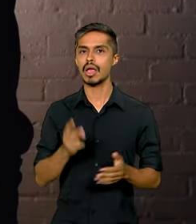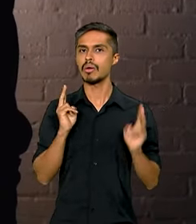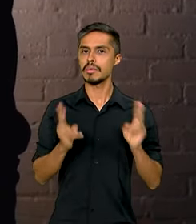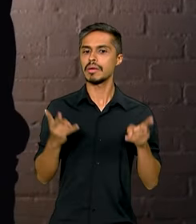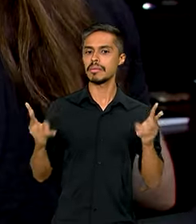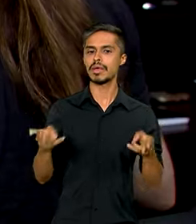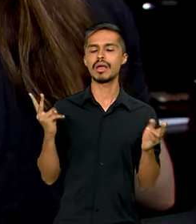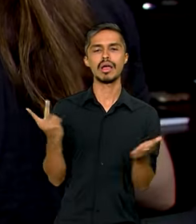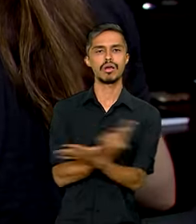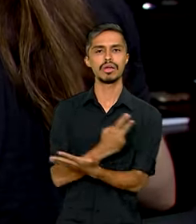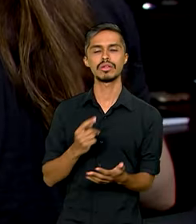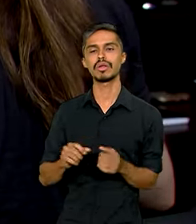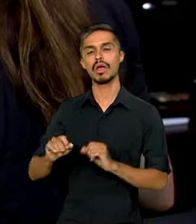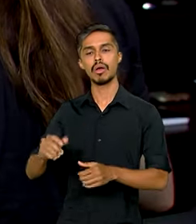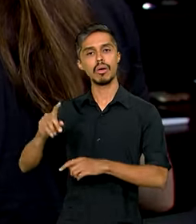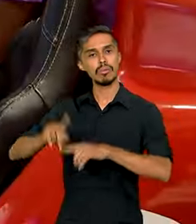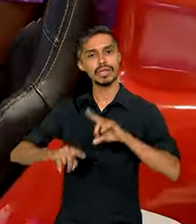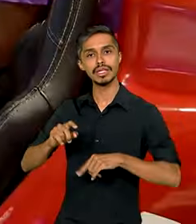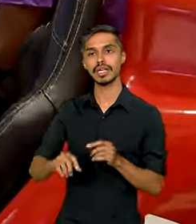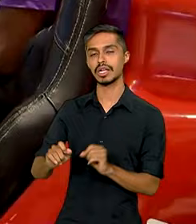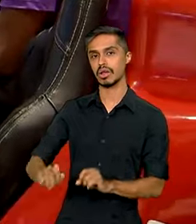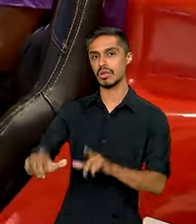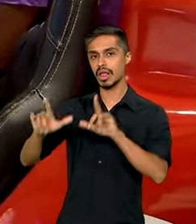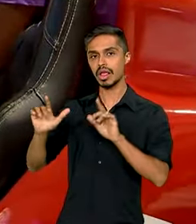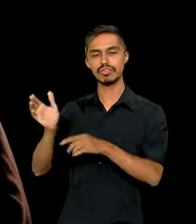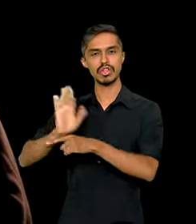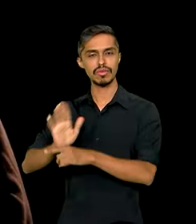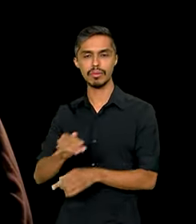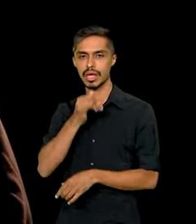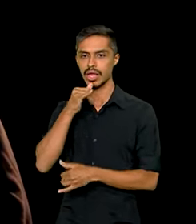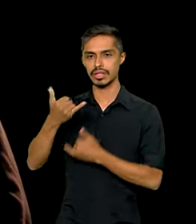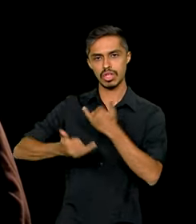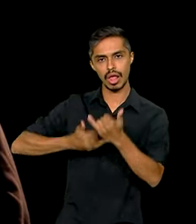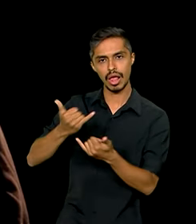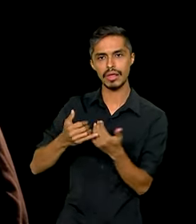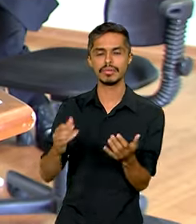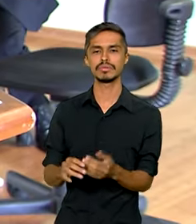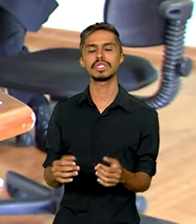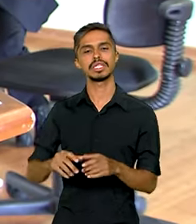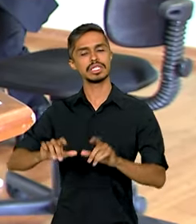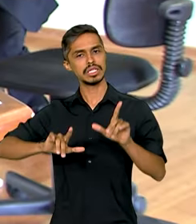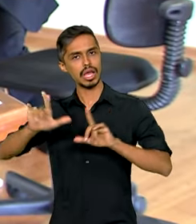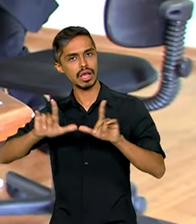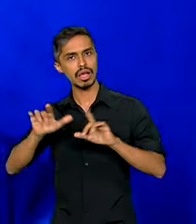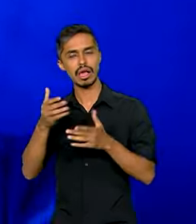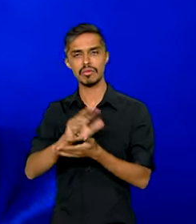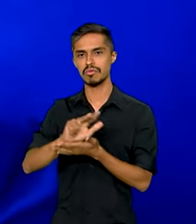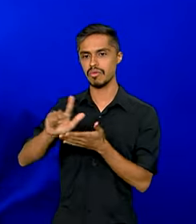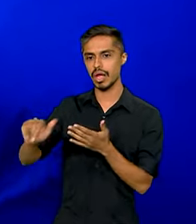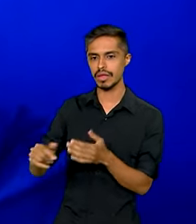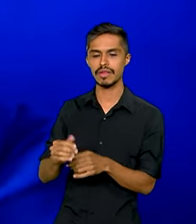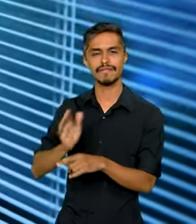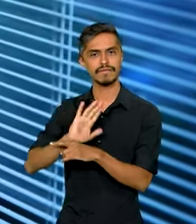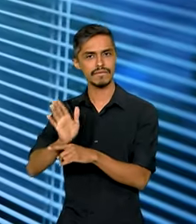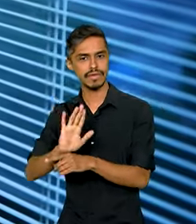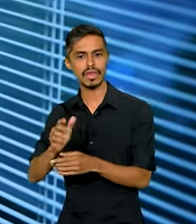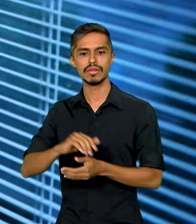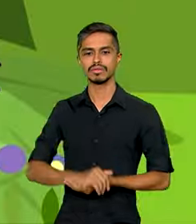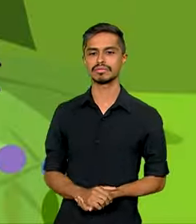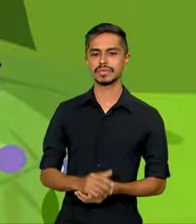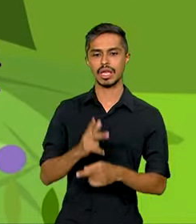aplica aos conteúdos audiovisuais, como jogos, programas de TV, de rádio, filmes,